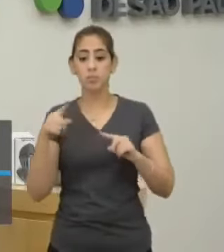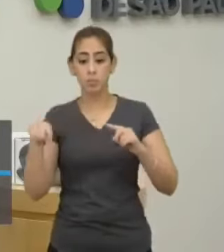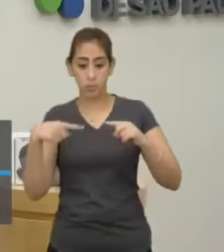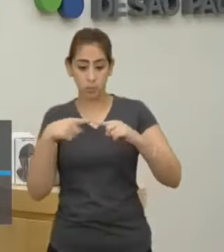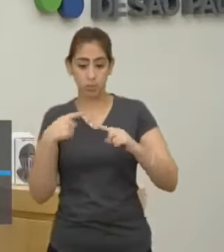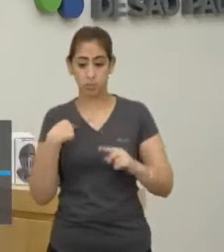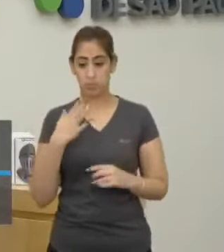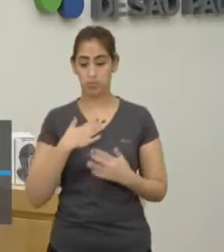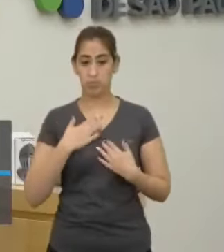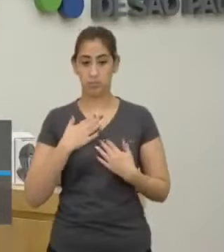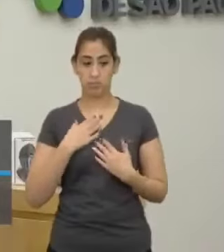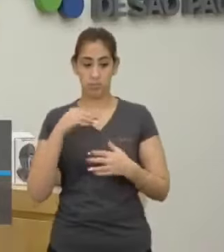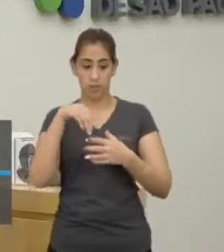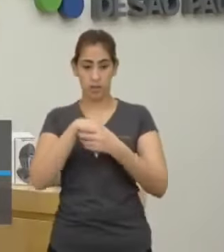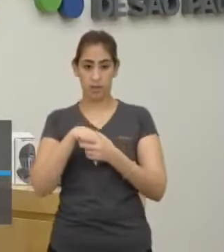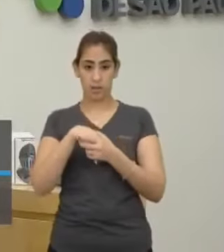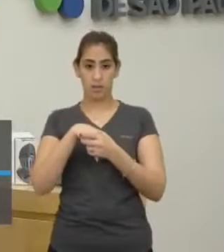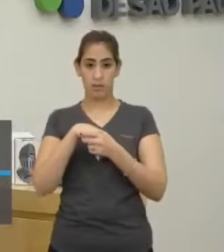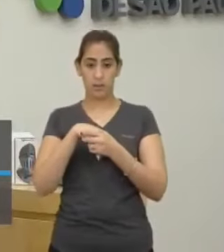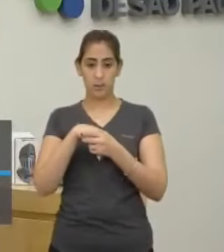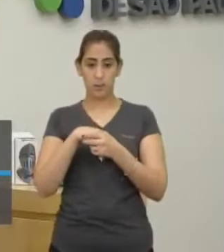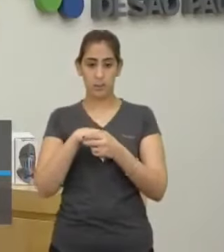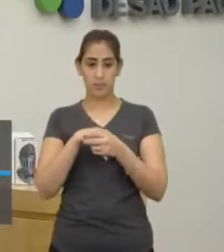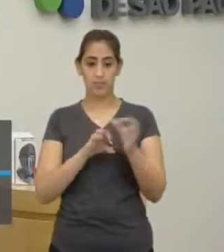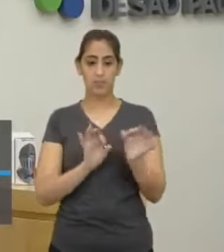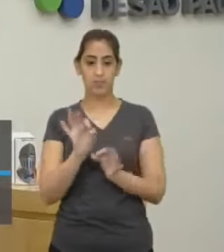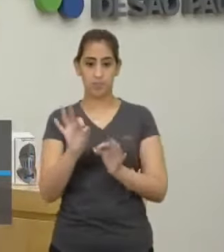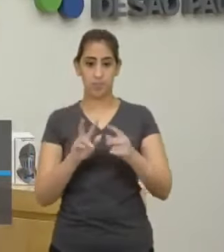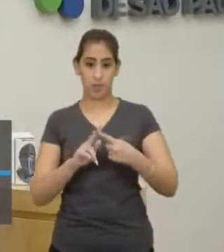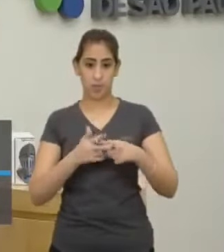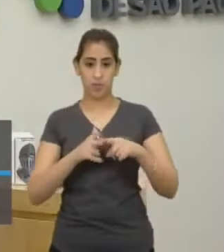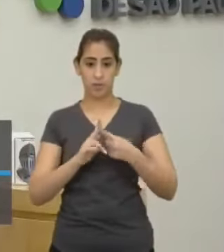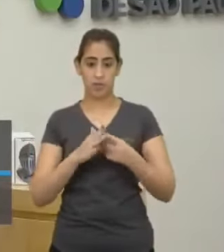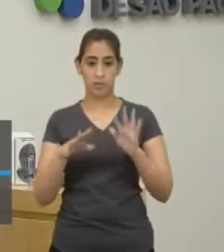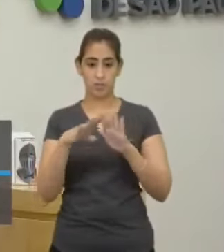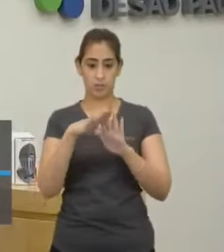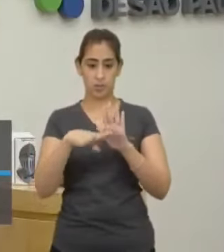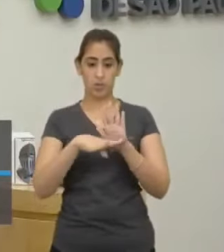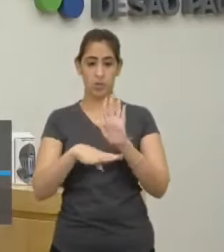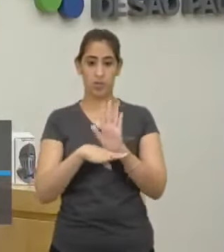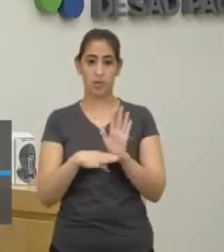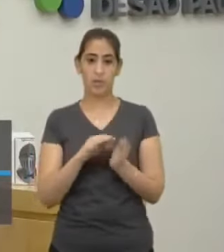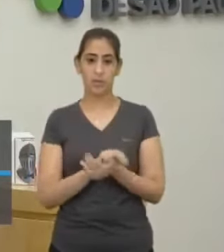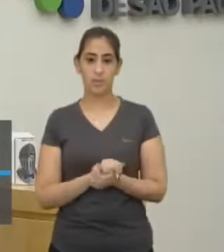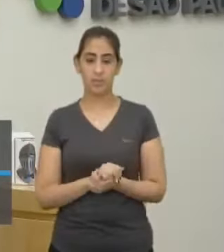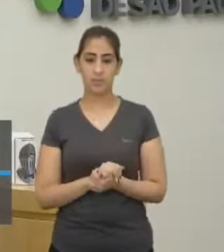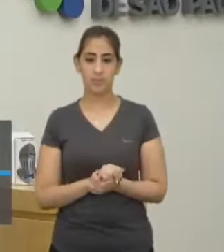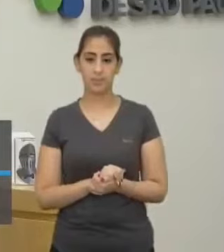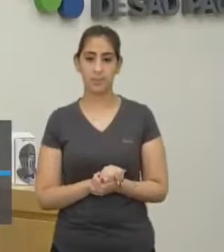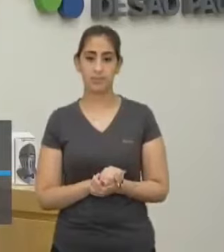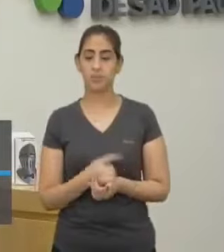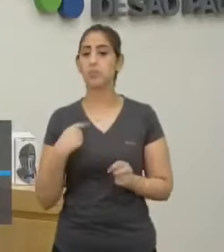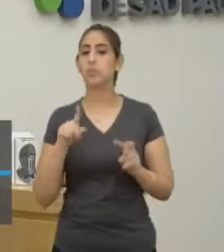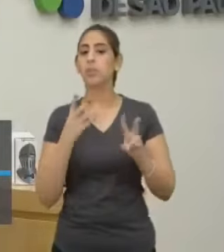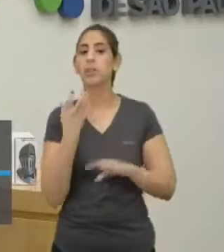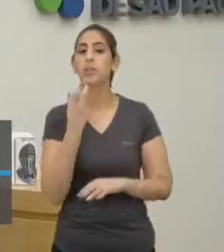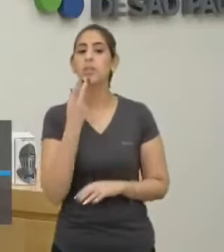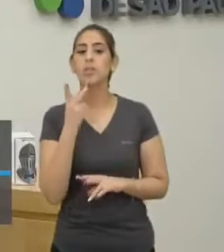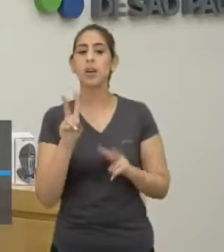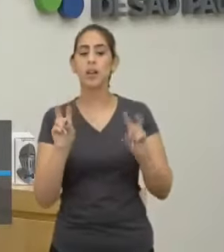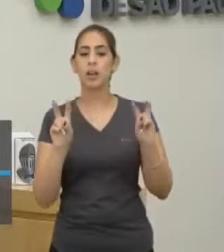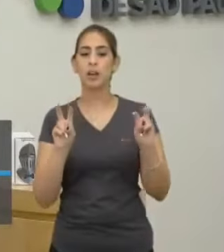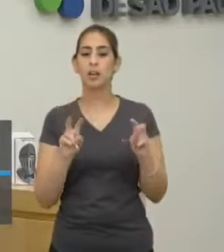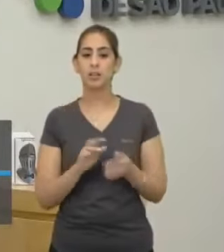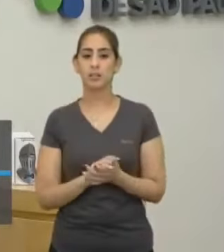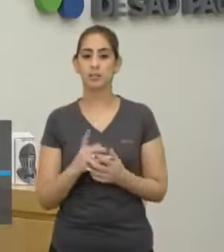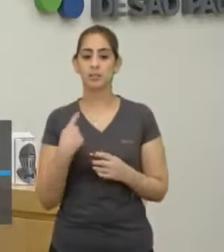interno Que é a manutenção da ordem Quando eu falo aqui de manutenção da ordem Eu não estou querendo usar